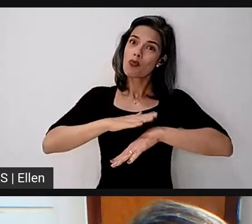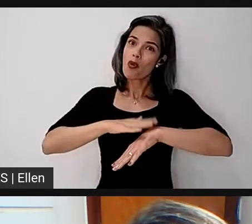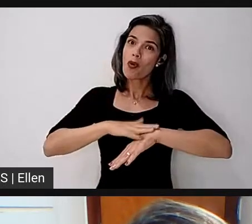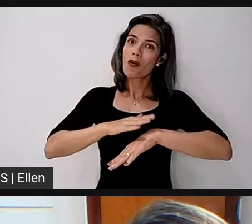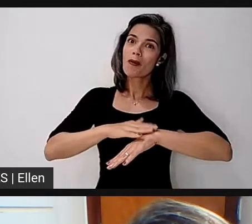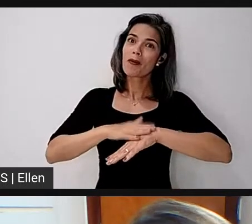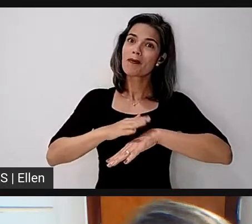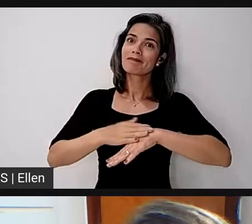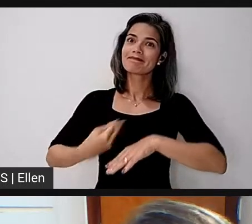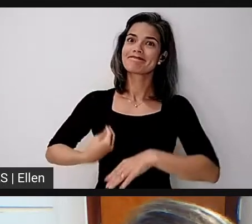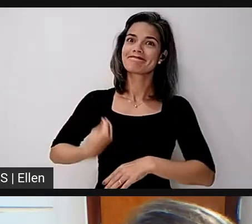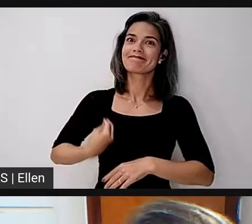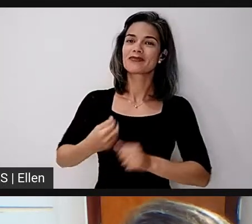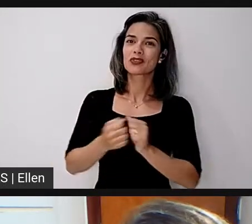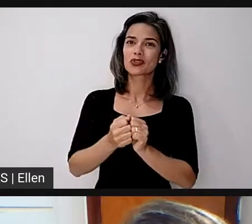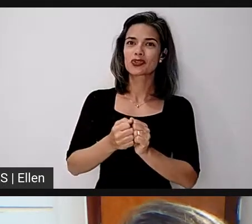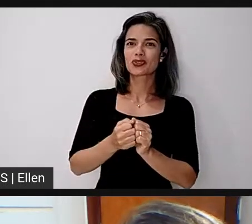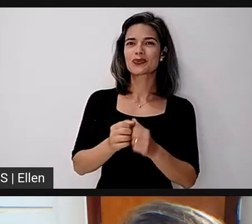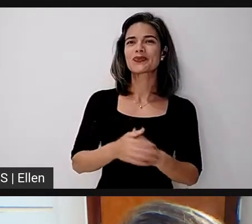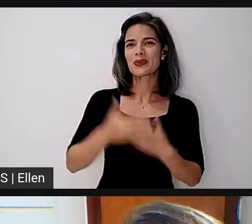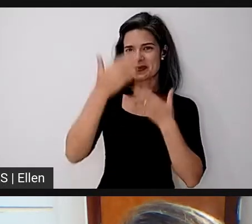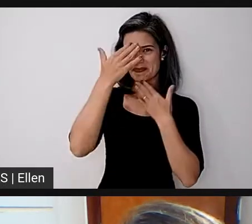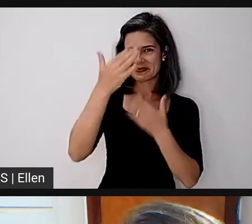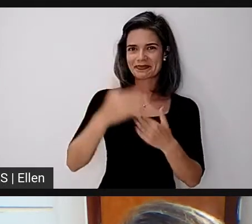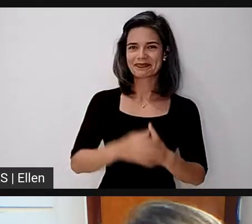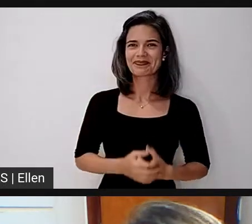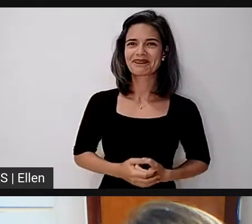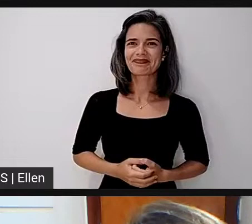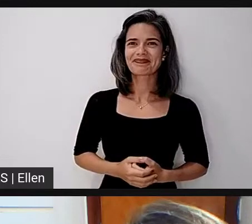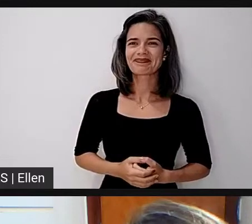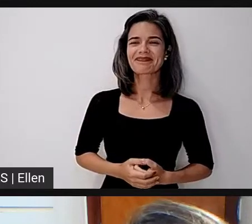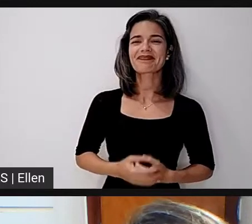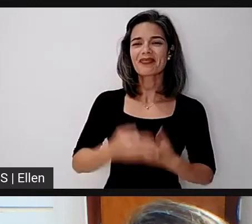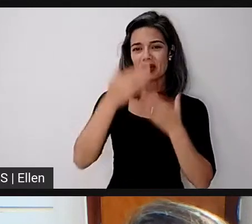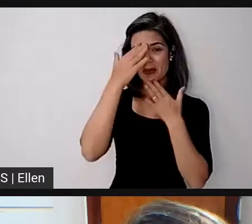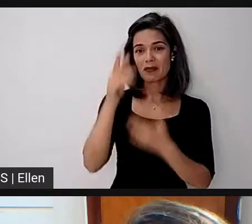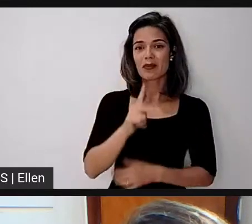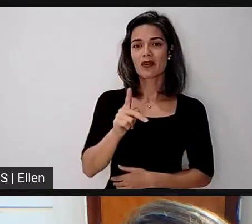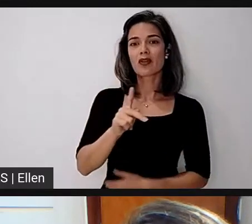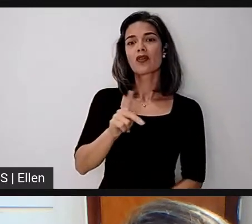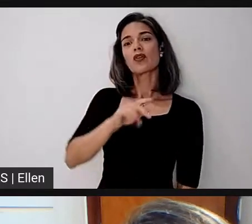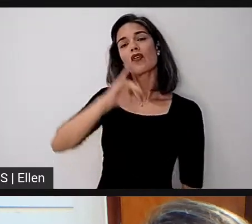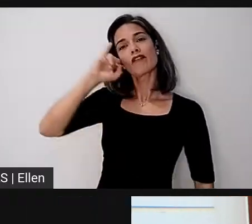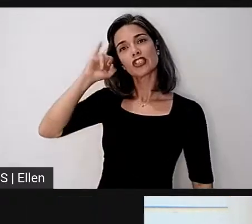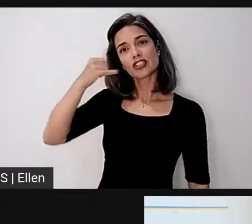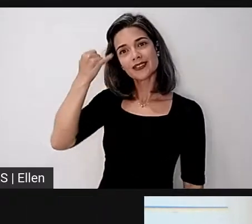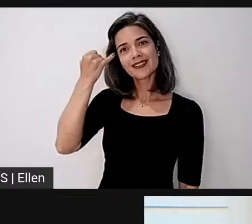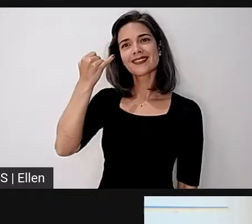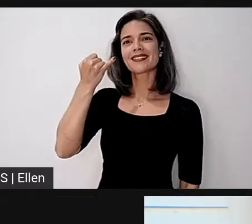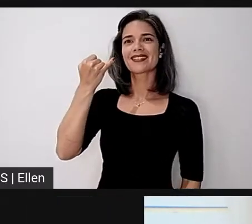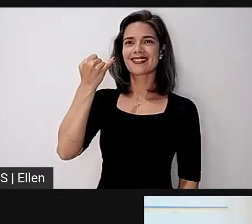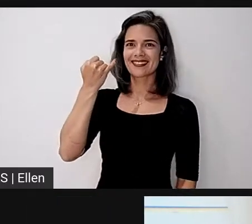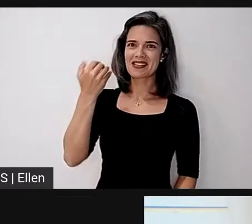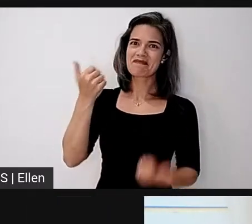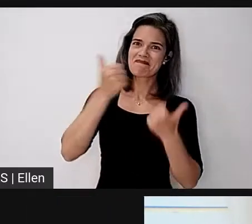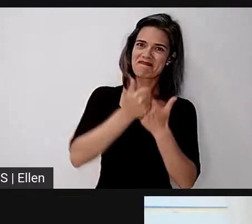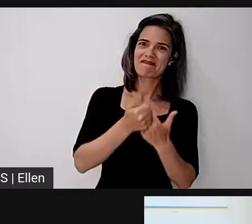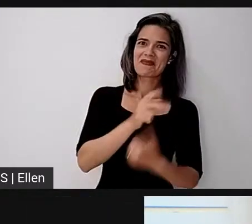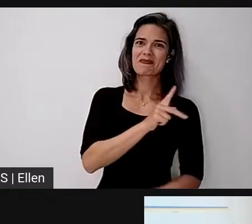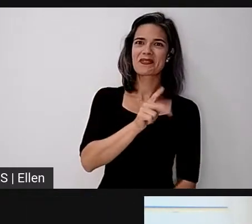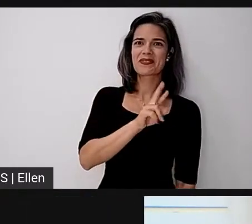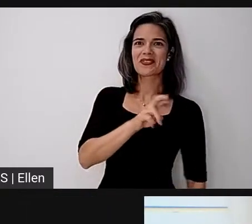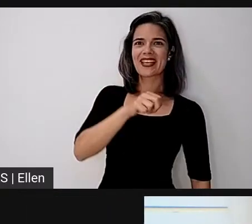conosco. Obrigada. Obrigada, professora Janaína, pela brilhante representação do professor Renato.